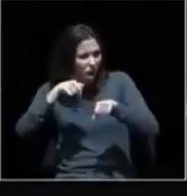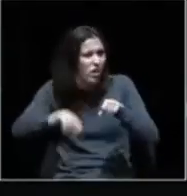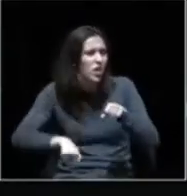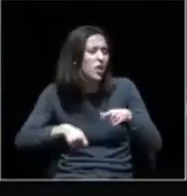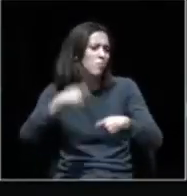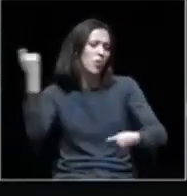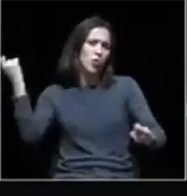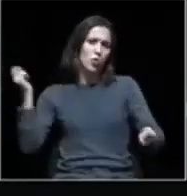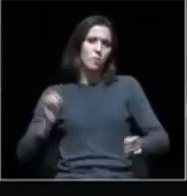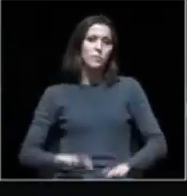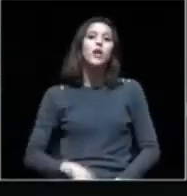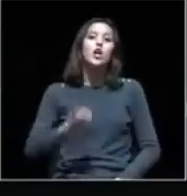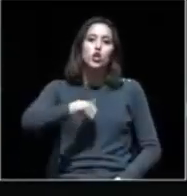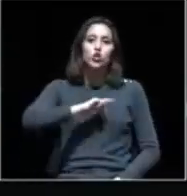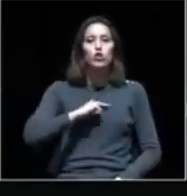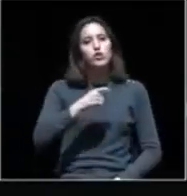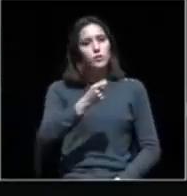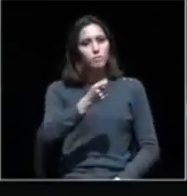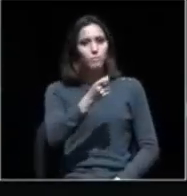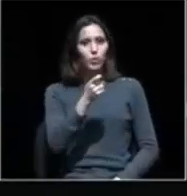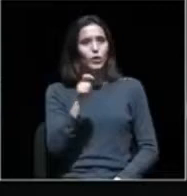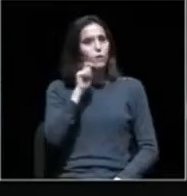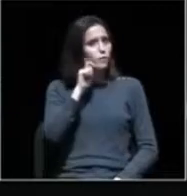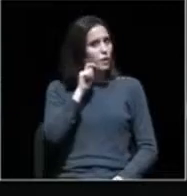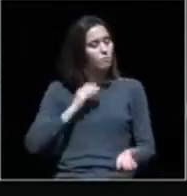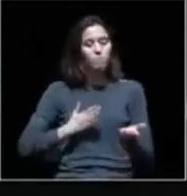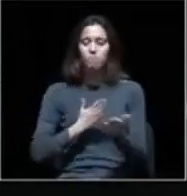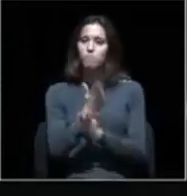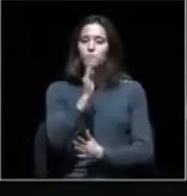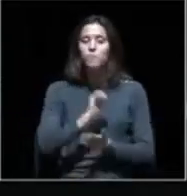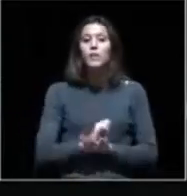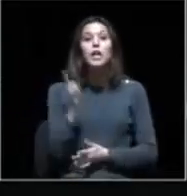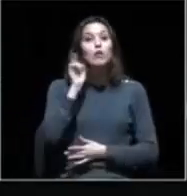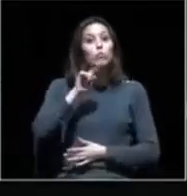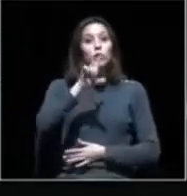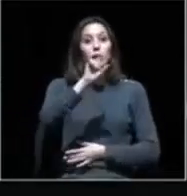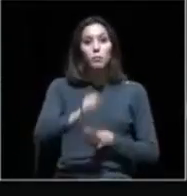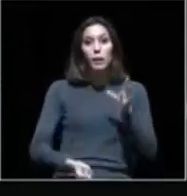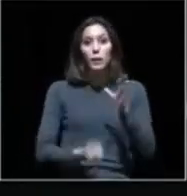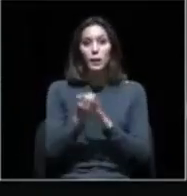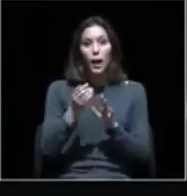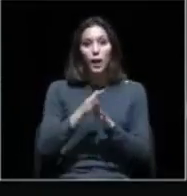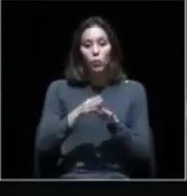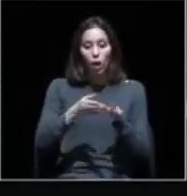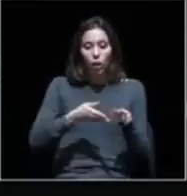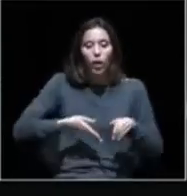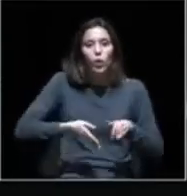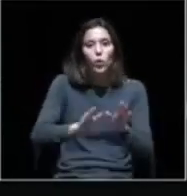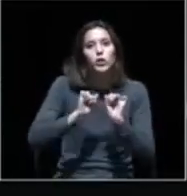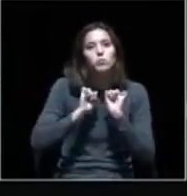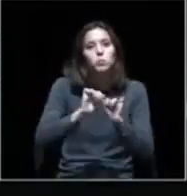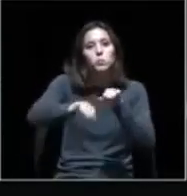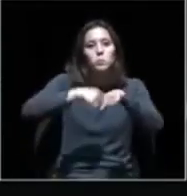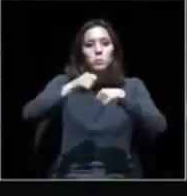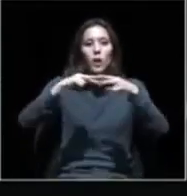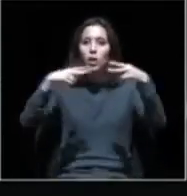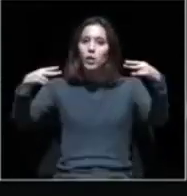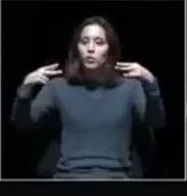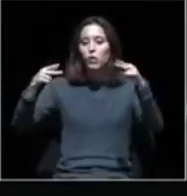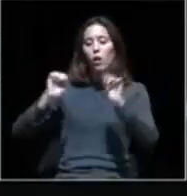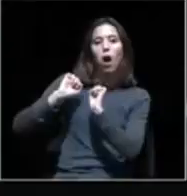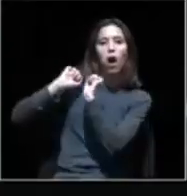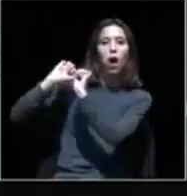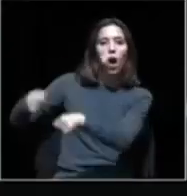Lisboa. Mas sobre isto em concreto, consideramos que além de ser importante criar mais ciclovias, a autarquia não pode descurar a